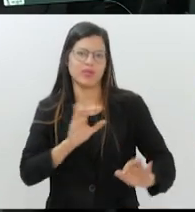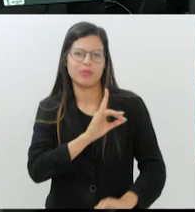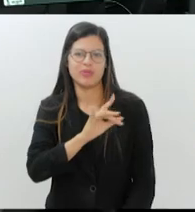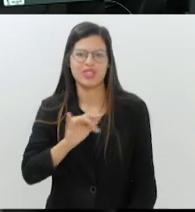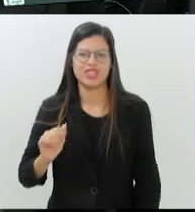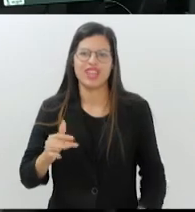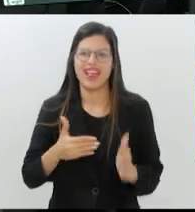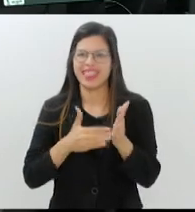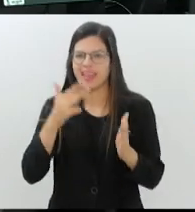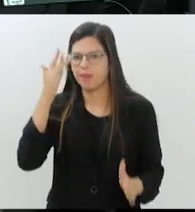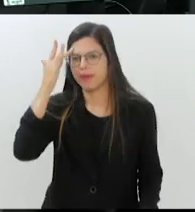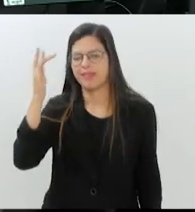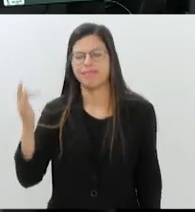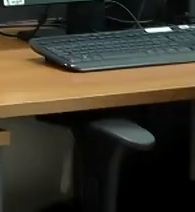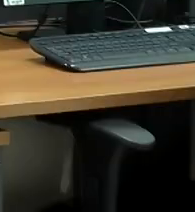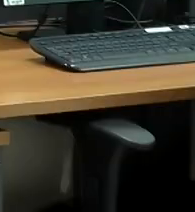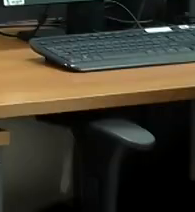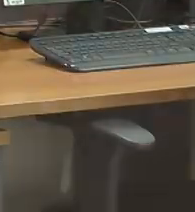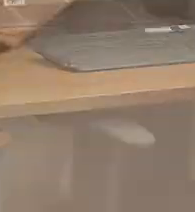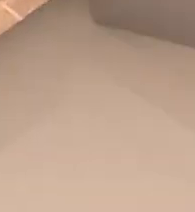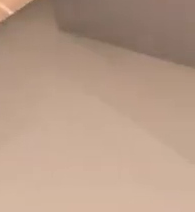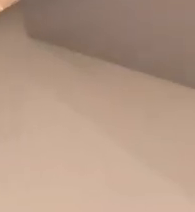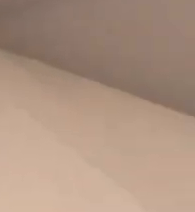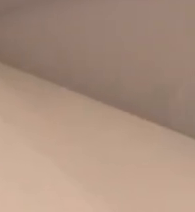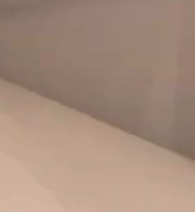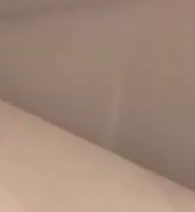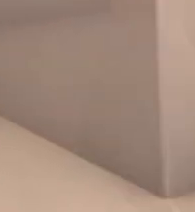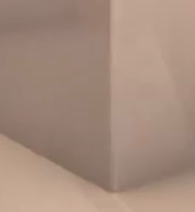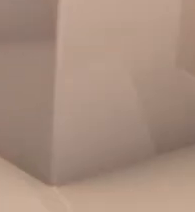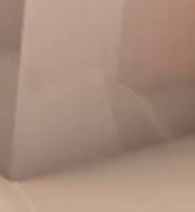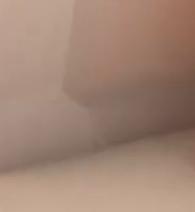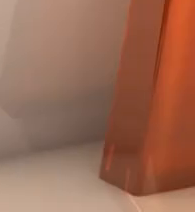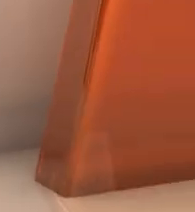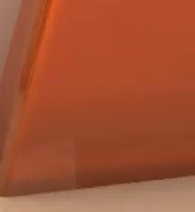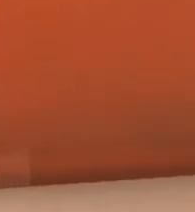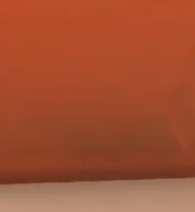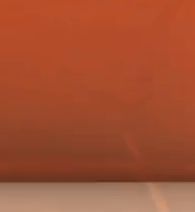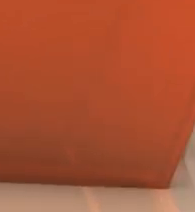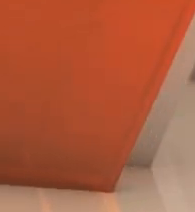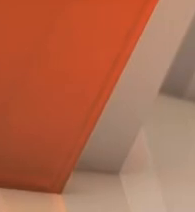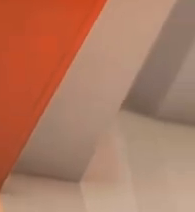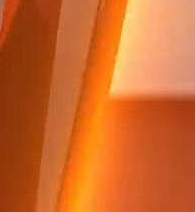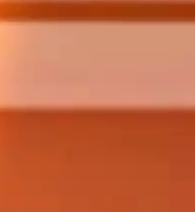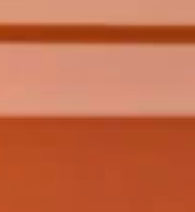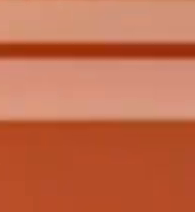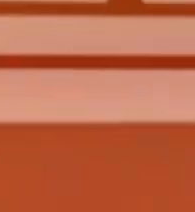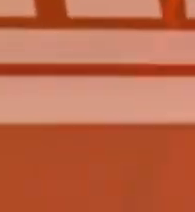você e até amanhã. Tchau. Tchau. Tchau. Tchau.